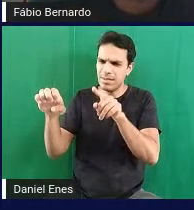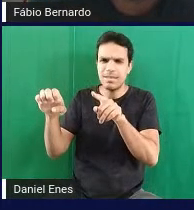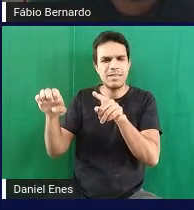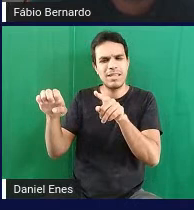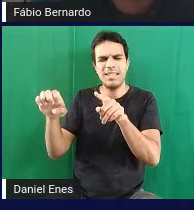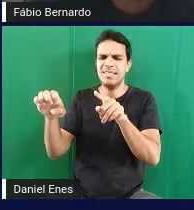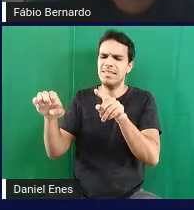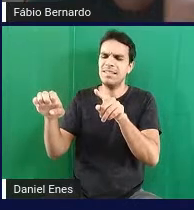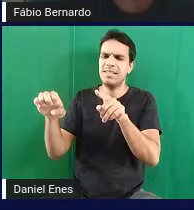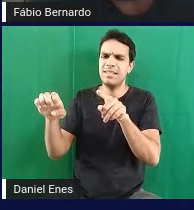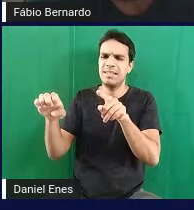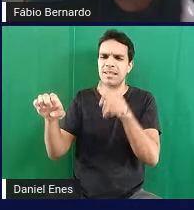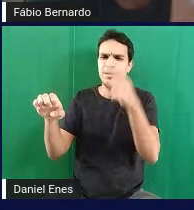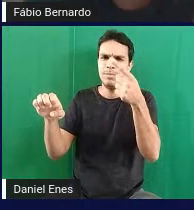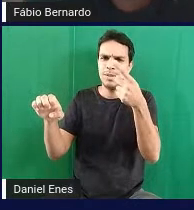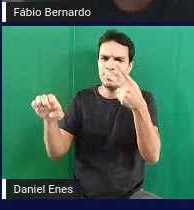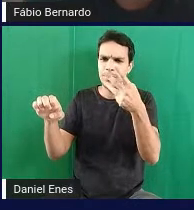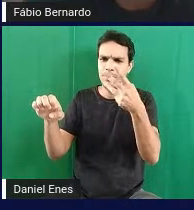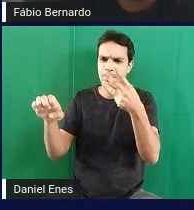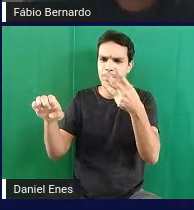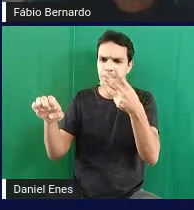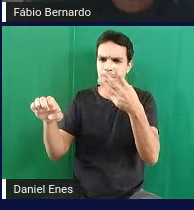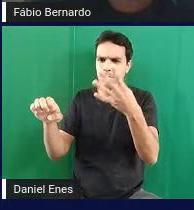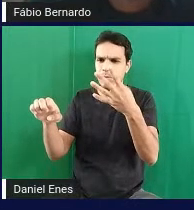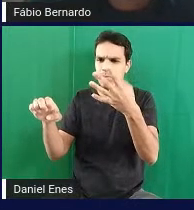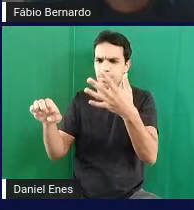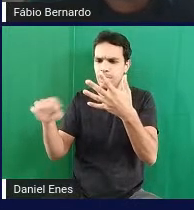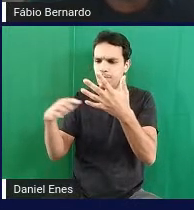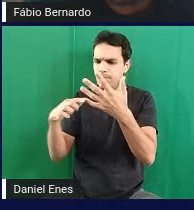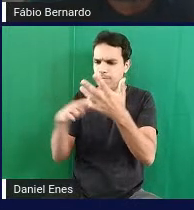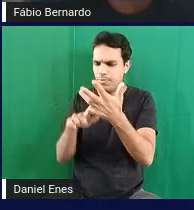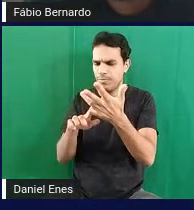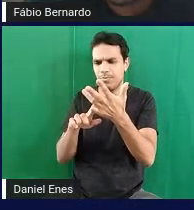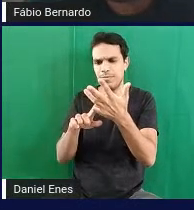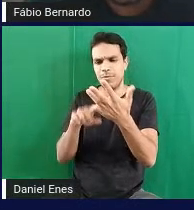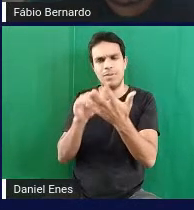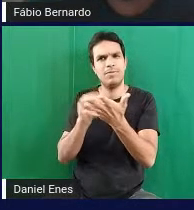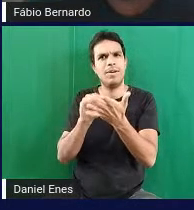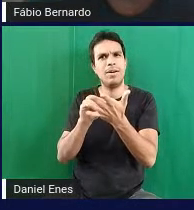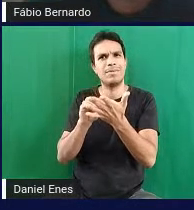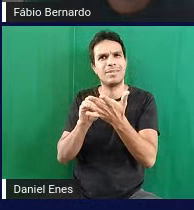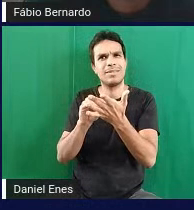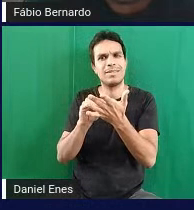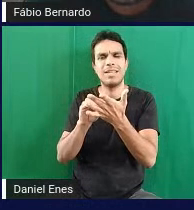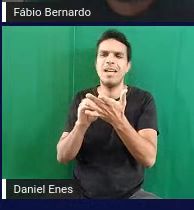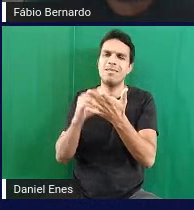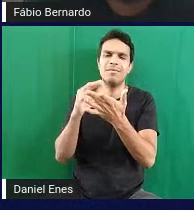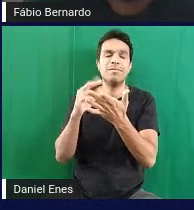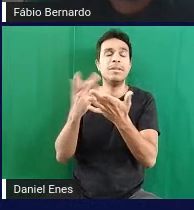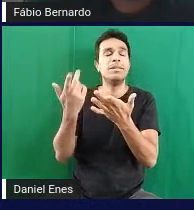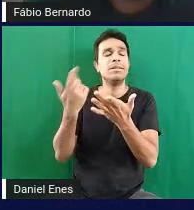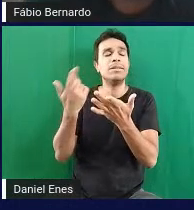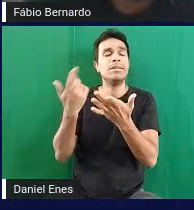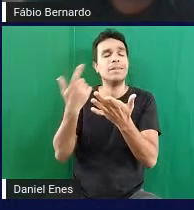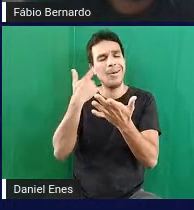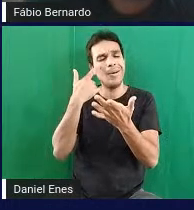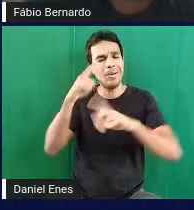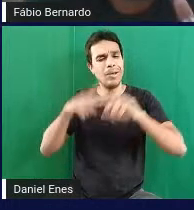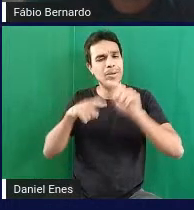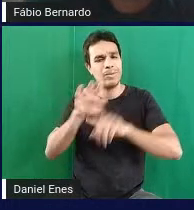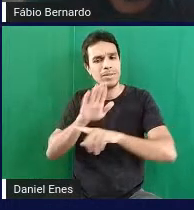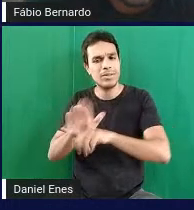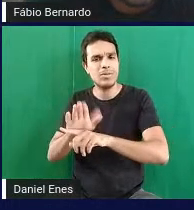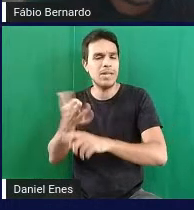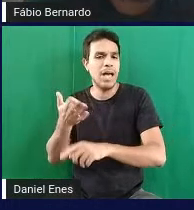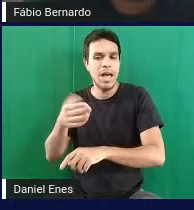digamos assim tá mas é um outro recurso que pode ajudar muito o professor nos anos iniciais porque o